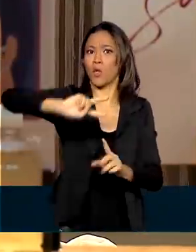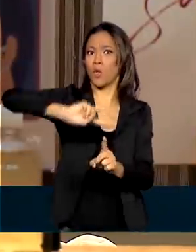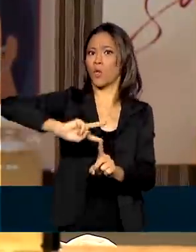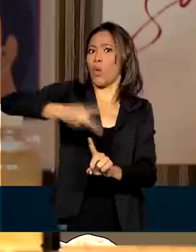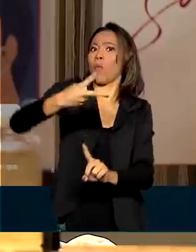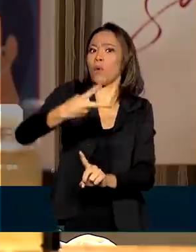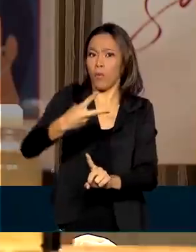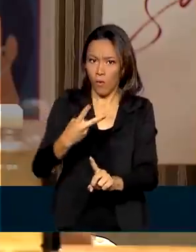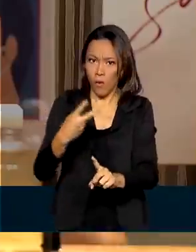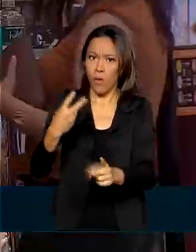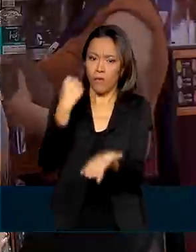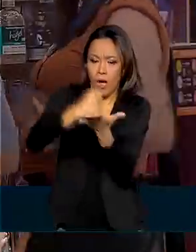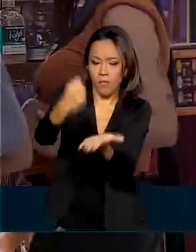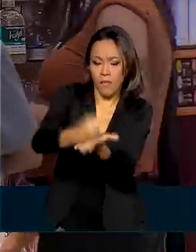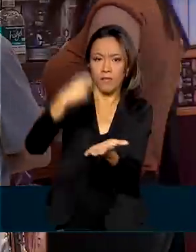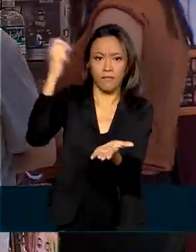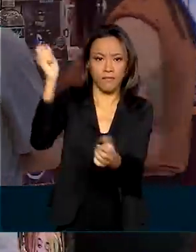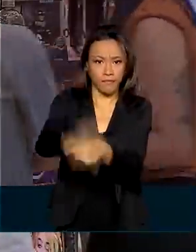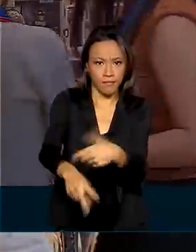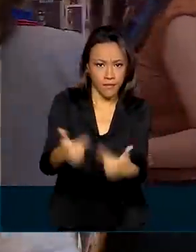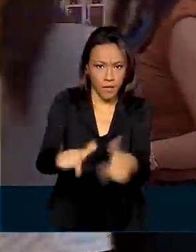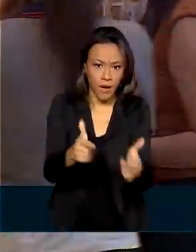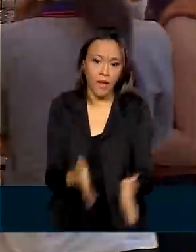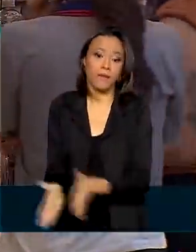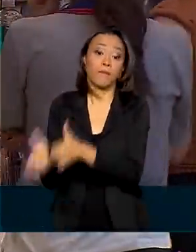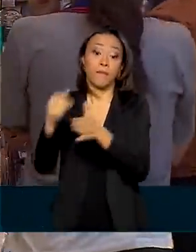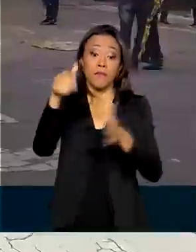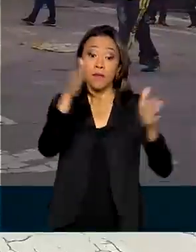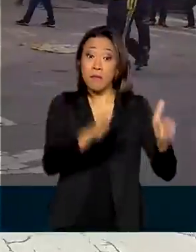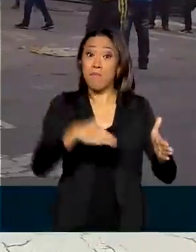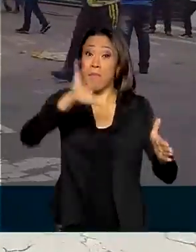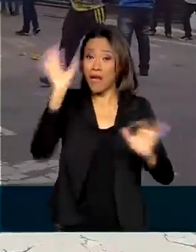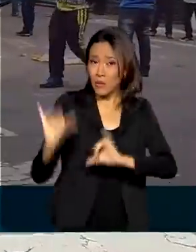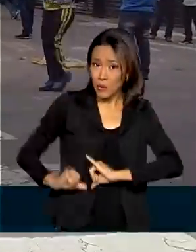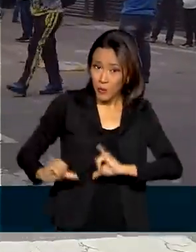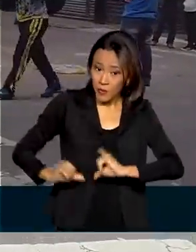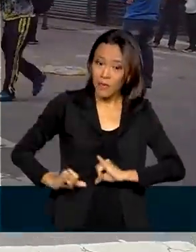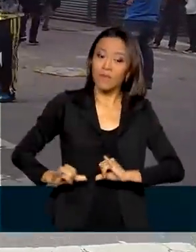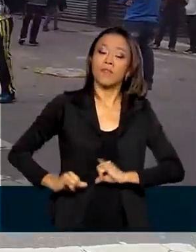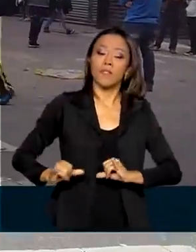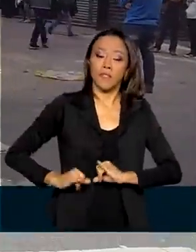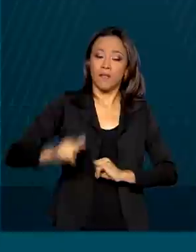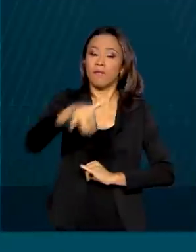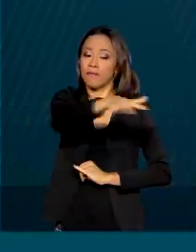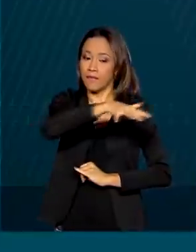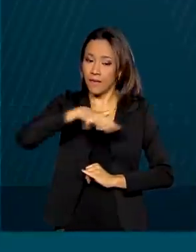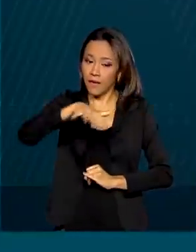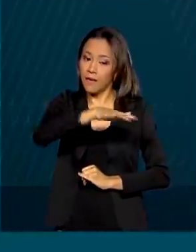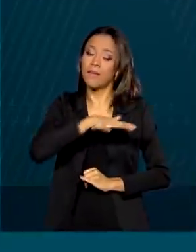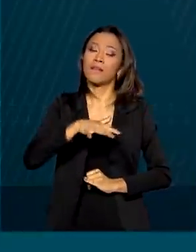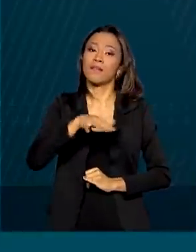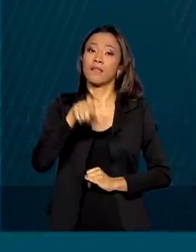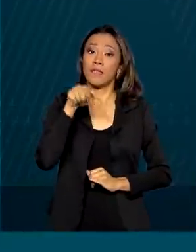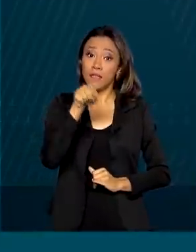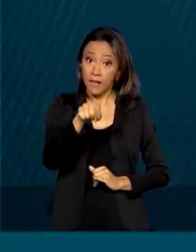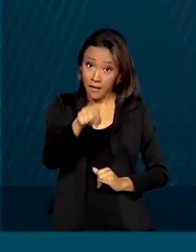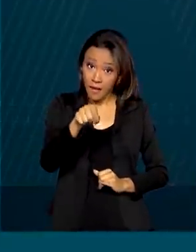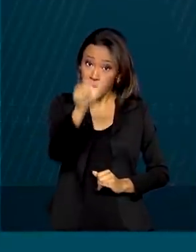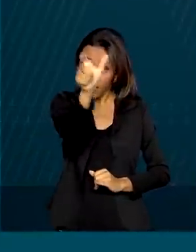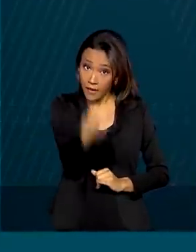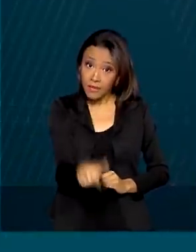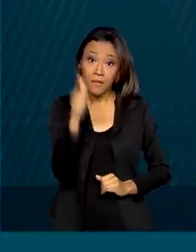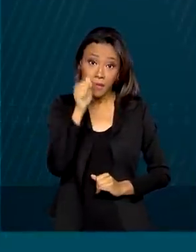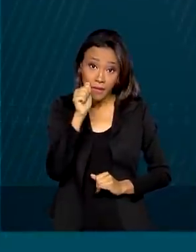empregos com carteira assinada. O setor foi o que mais sofreu com os impactos da pandemia. Quem entrou na estatística